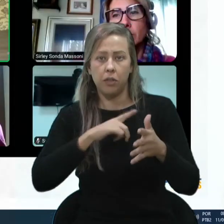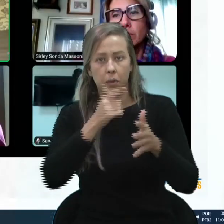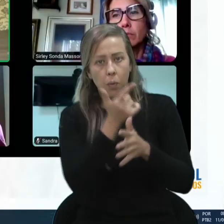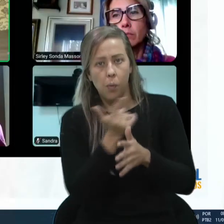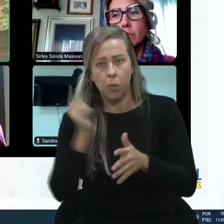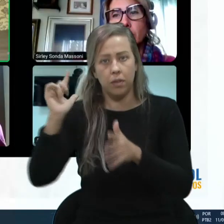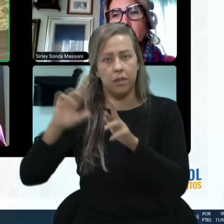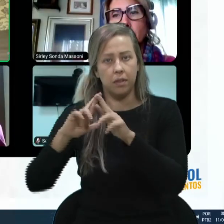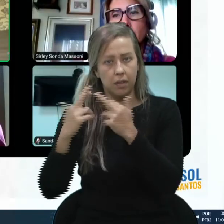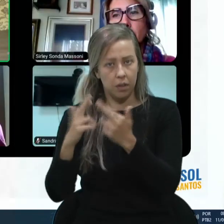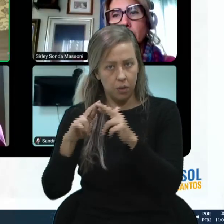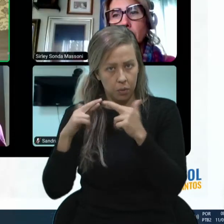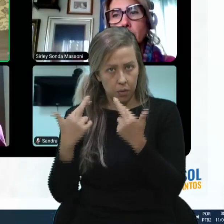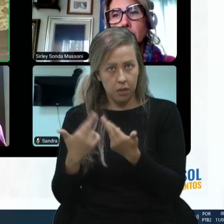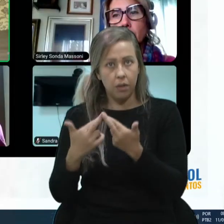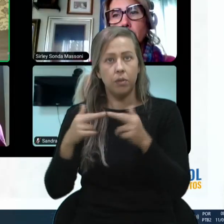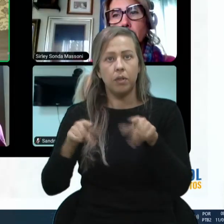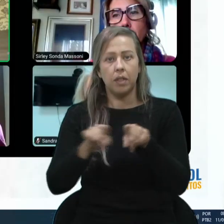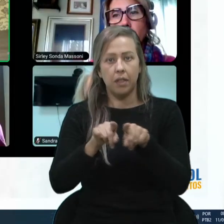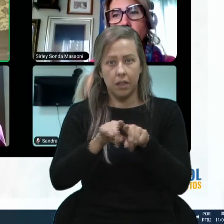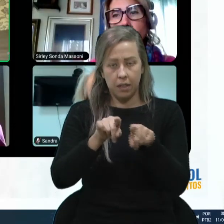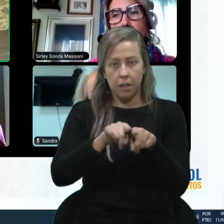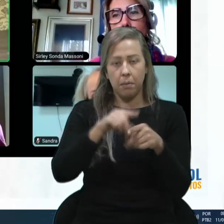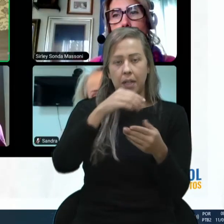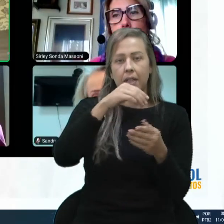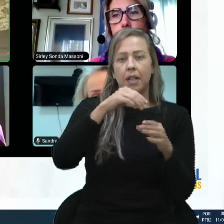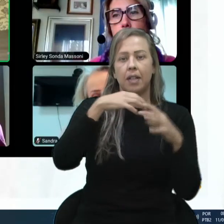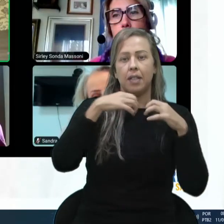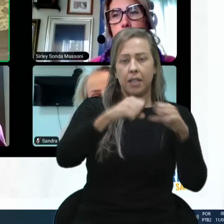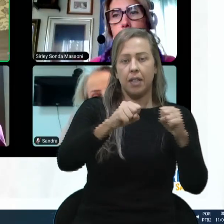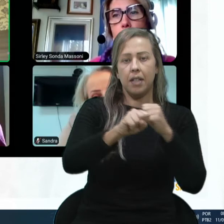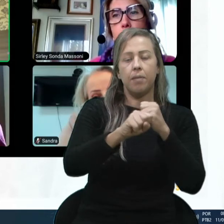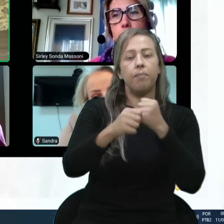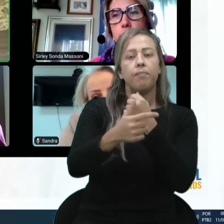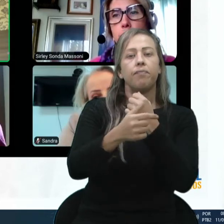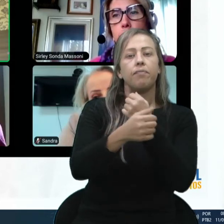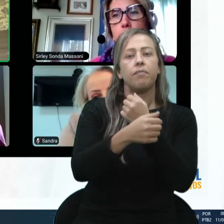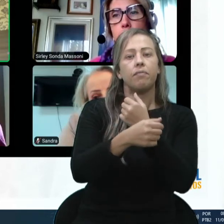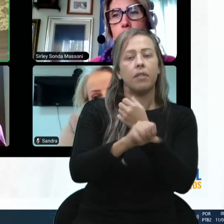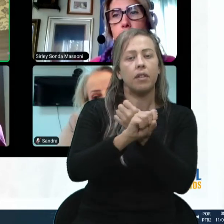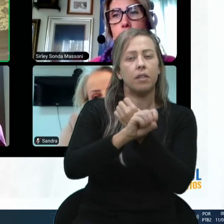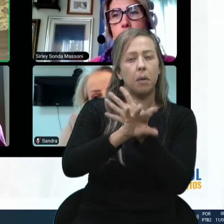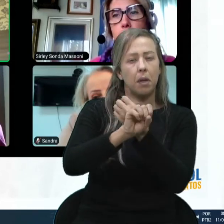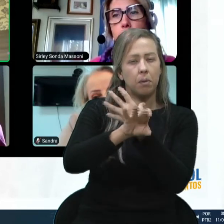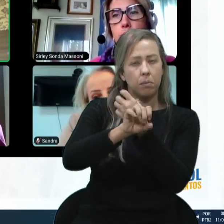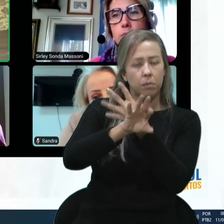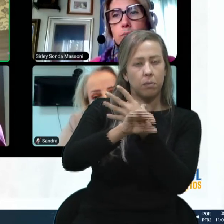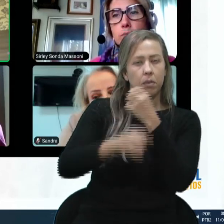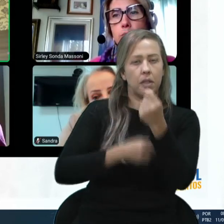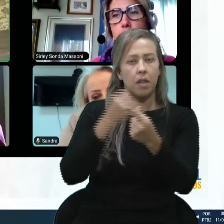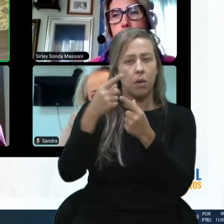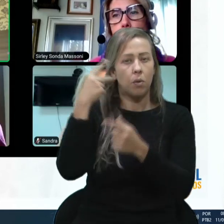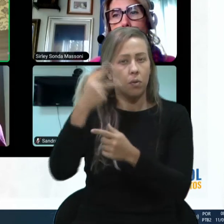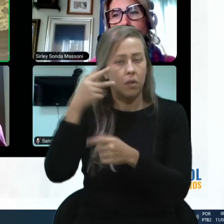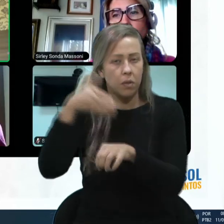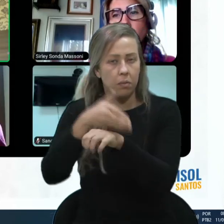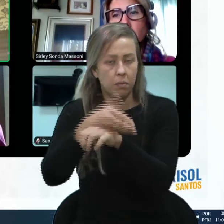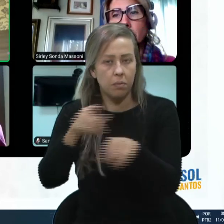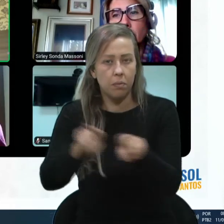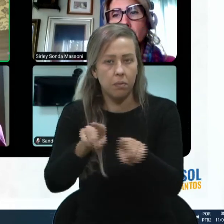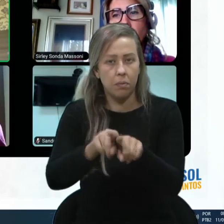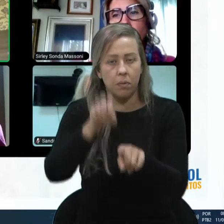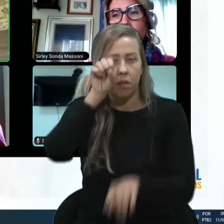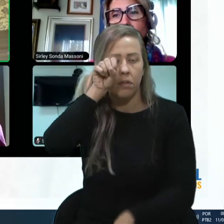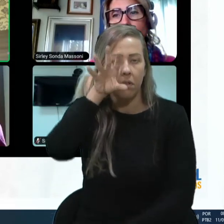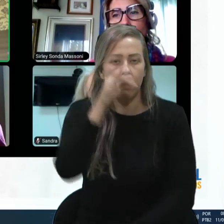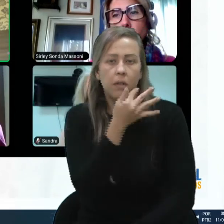encontros, reunião na Secretaria de Educação, tivemos um encontro também que alguns dos vereadores da Frente participaram conosco, o Fiúza,